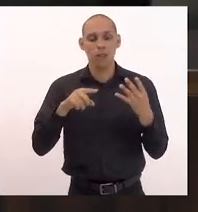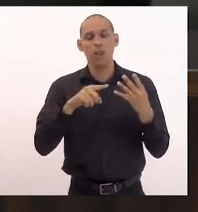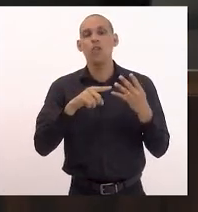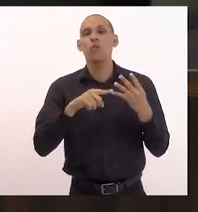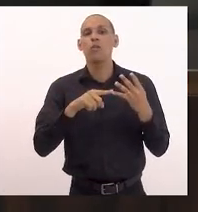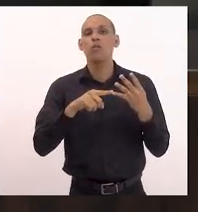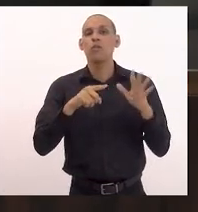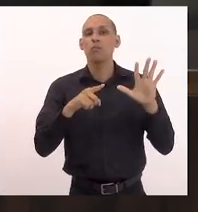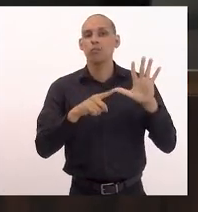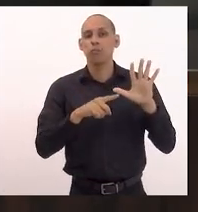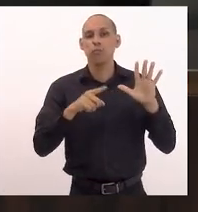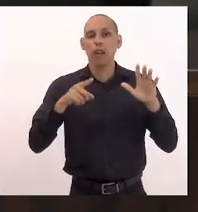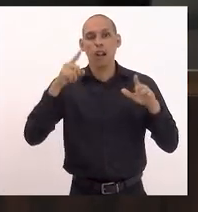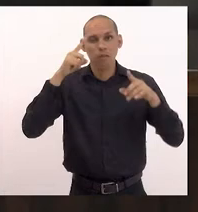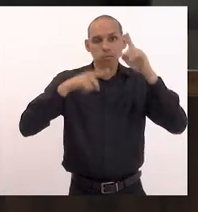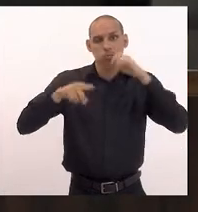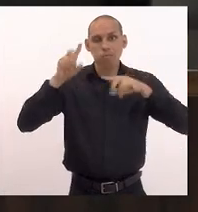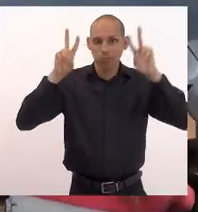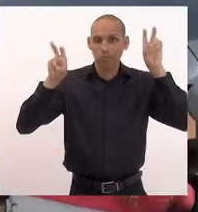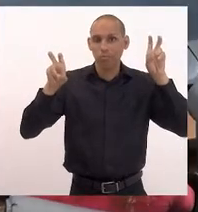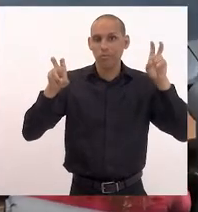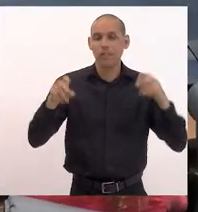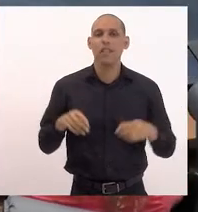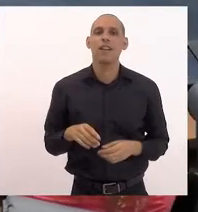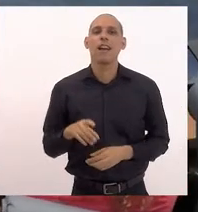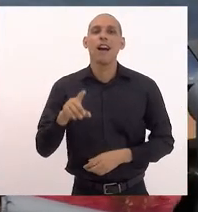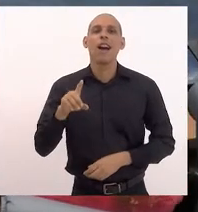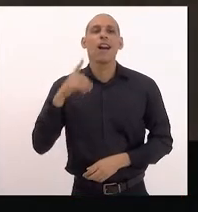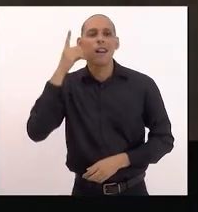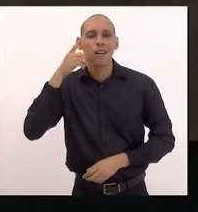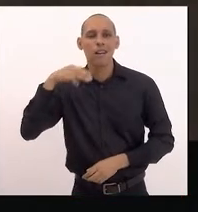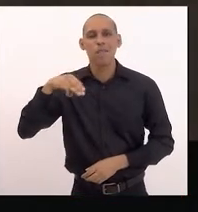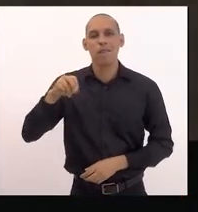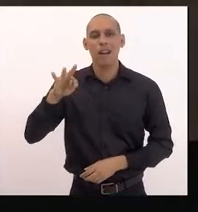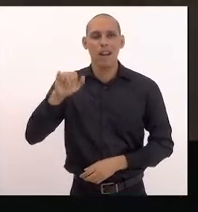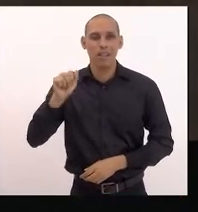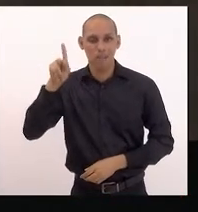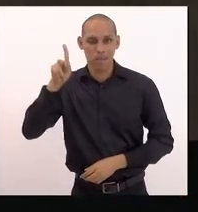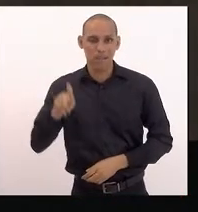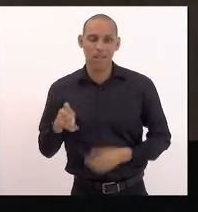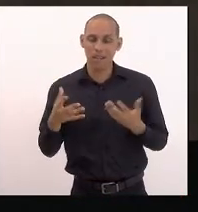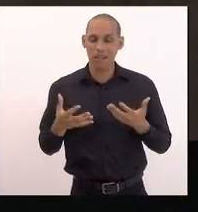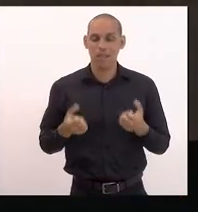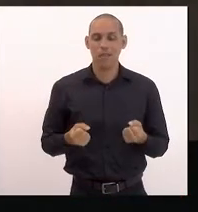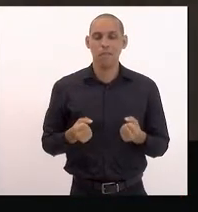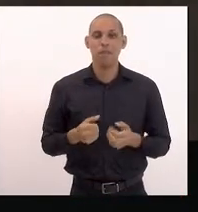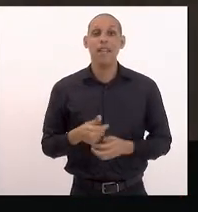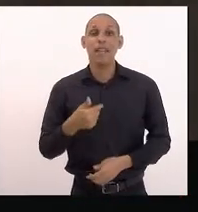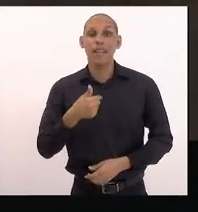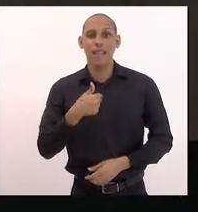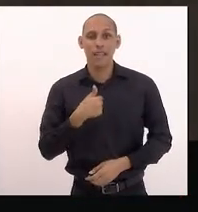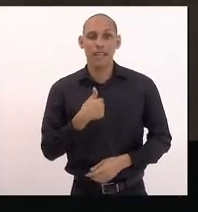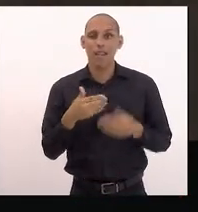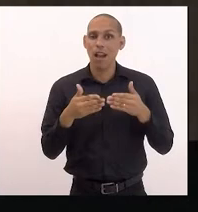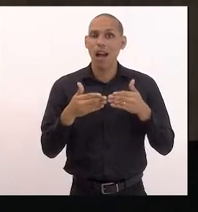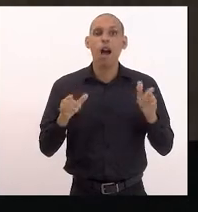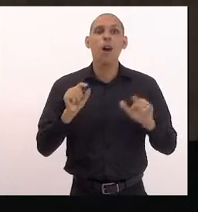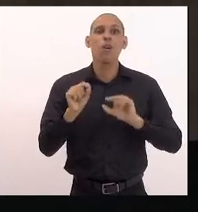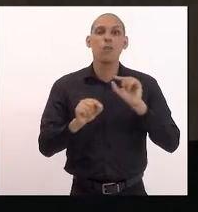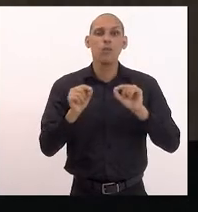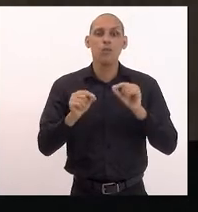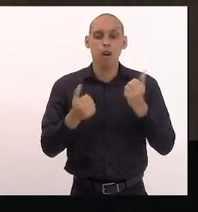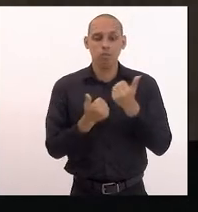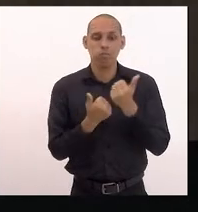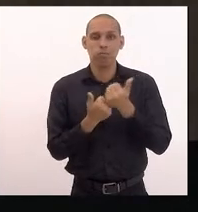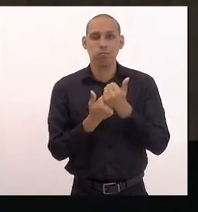ordem, Lucinha e Renata. A deputada Marta Rocha vai assumir hoje a presidência. E eu já estou abrindo a coautoria